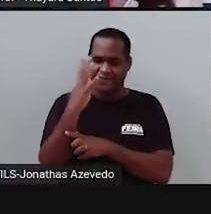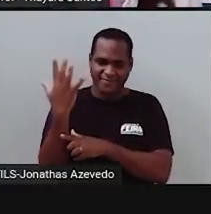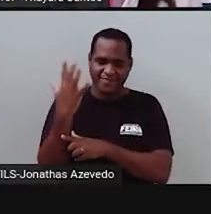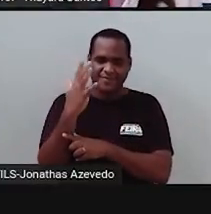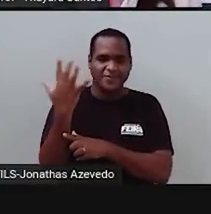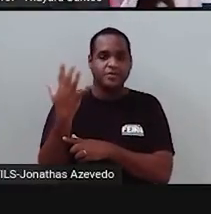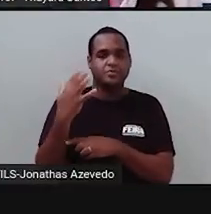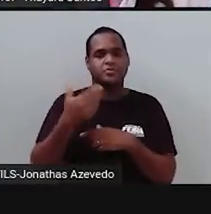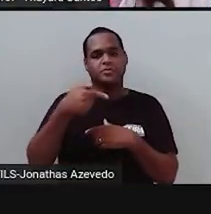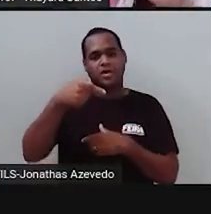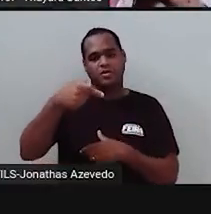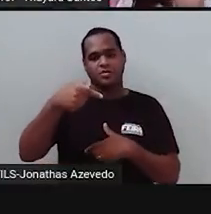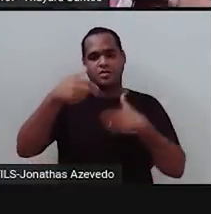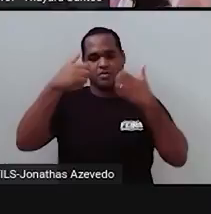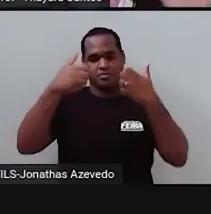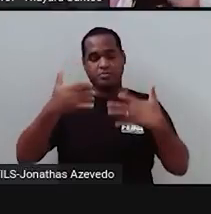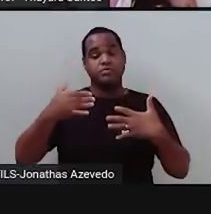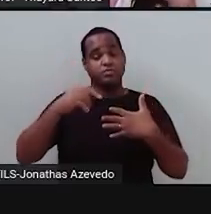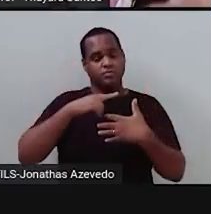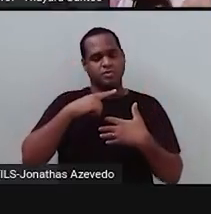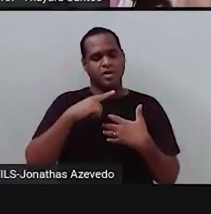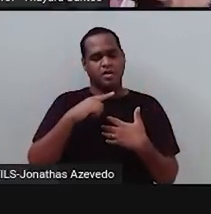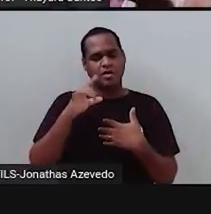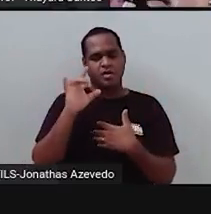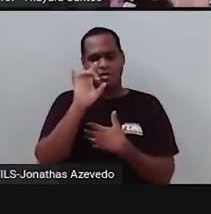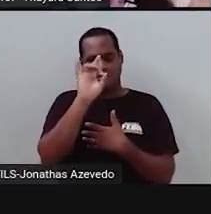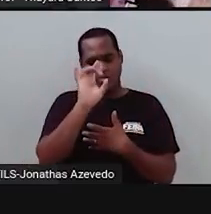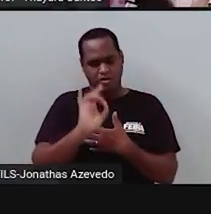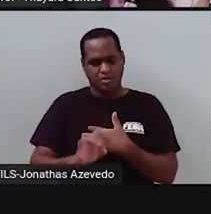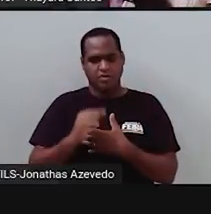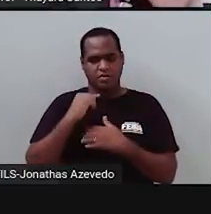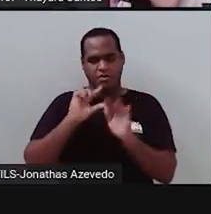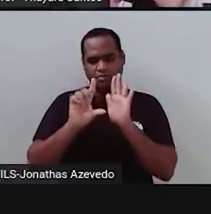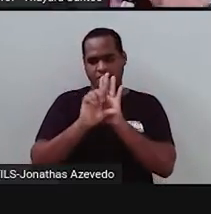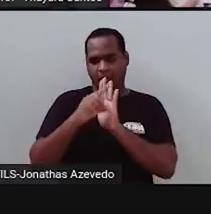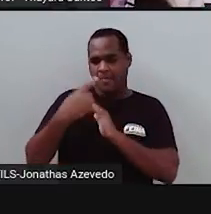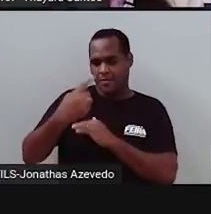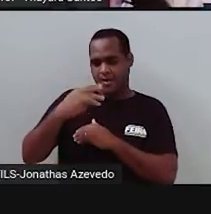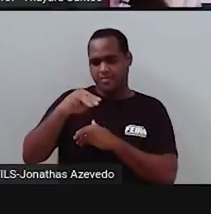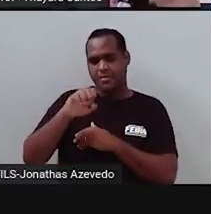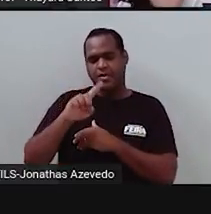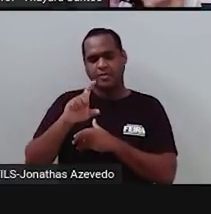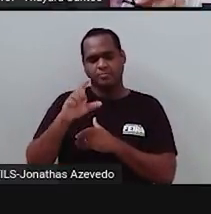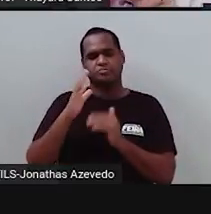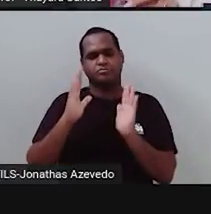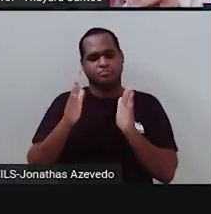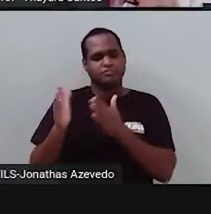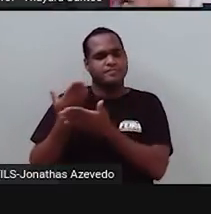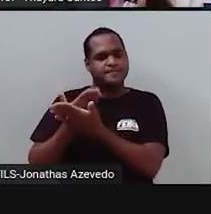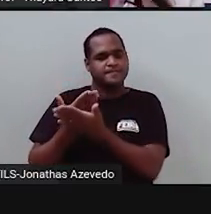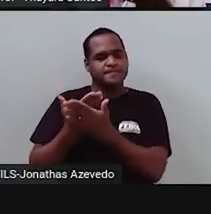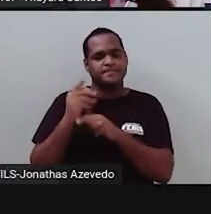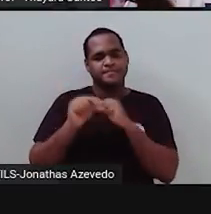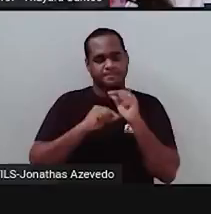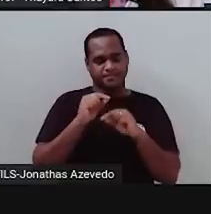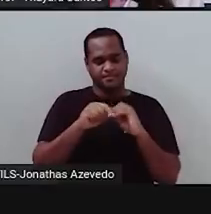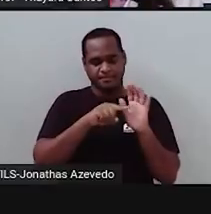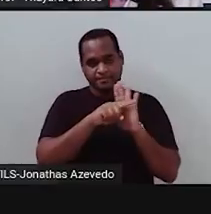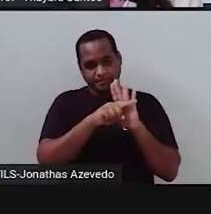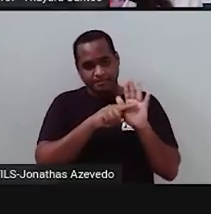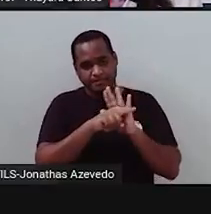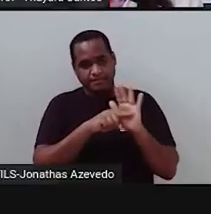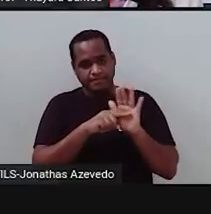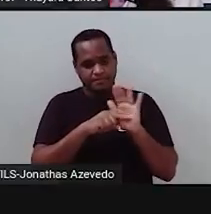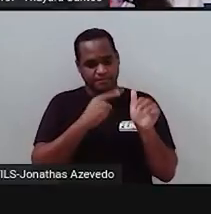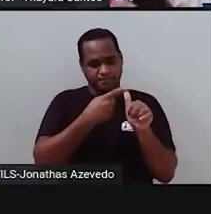essas sete características. Para ele formular a primeira lei de Mindel, que a gente já estudou, ele só analisava uma característica